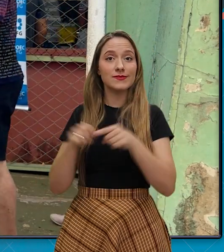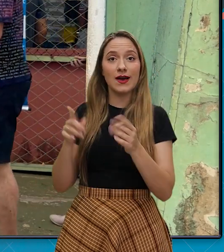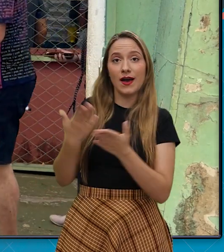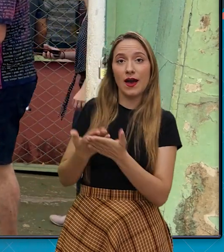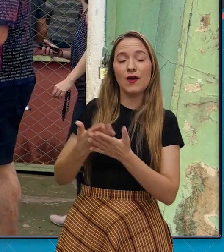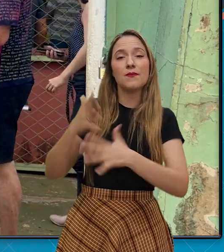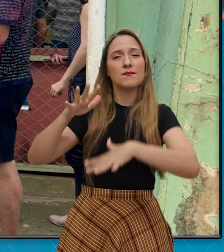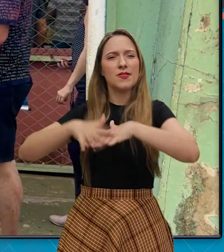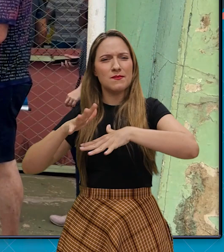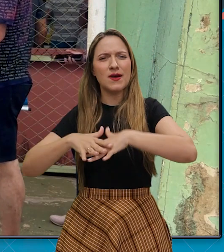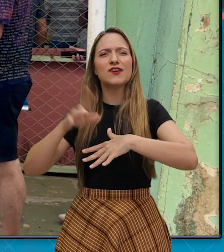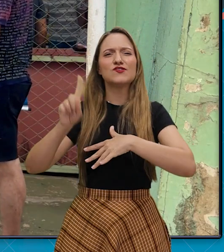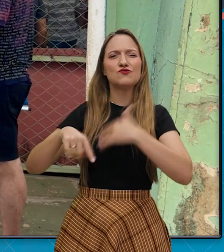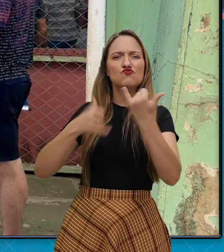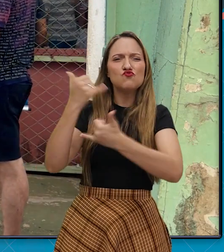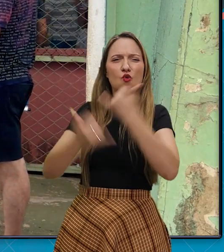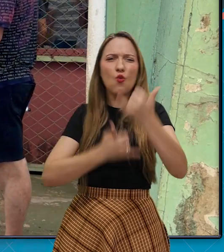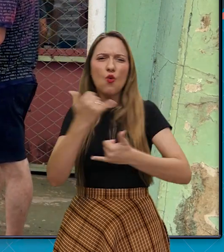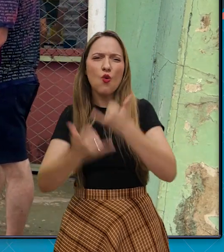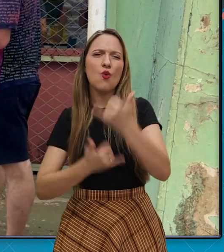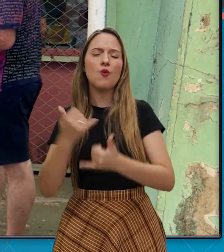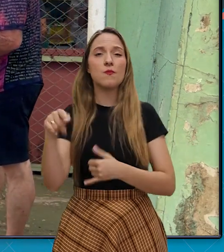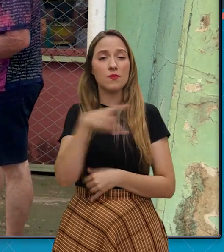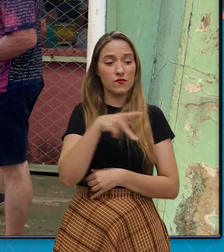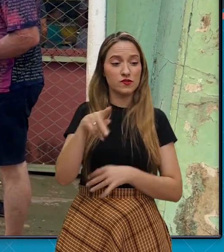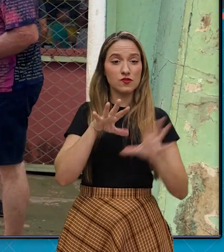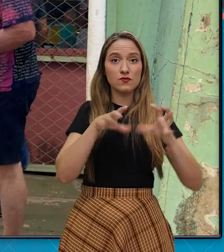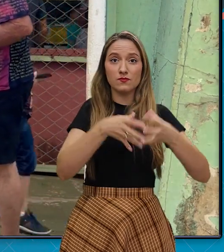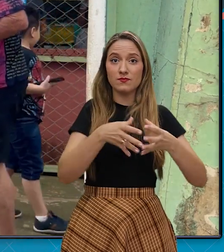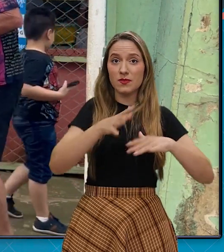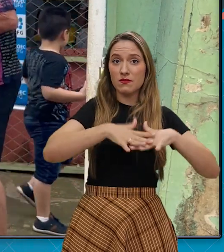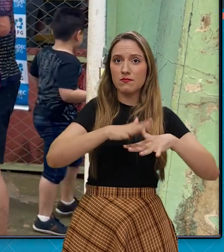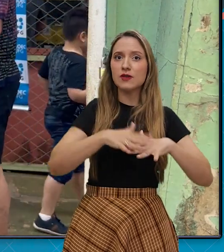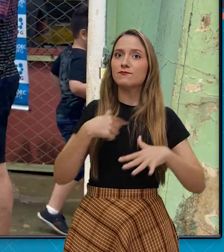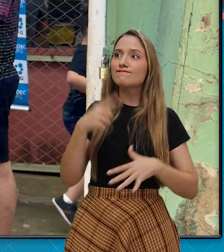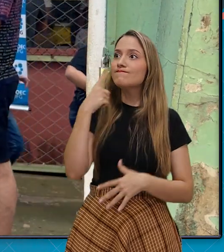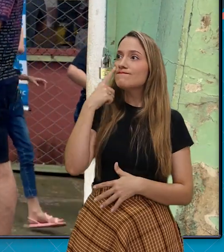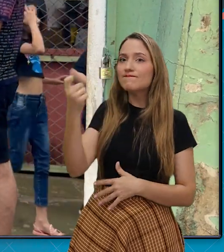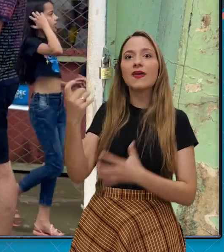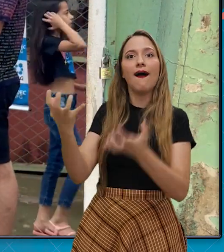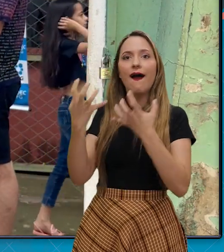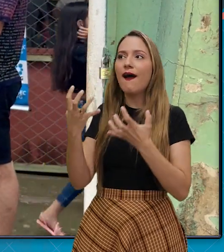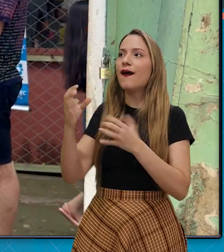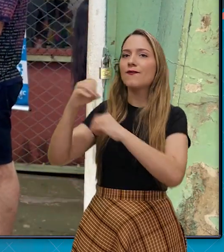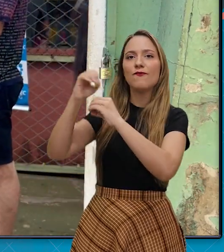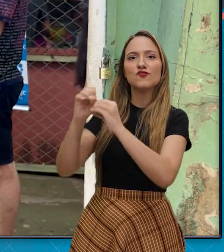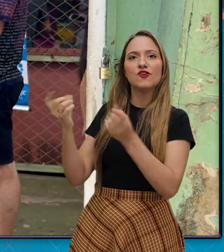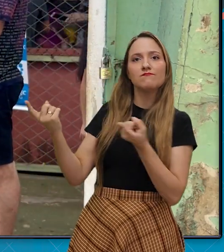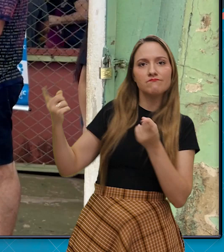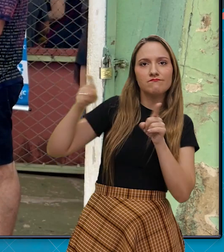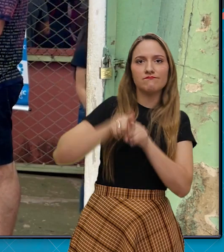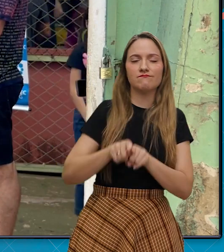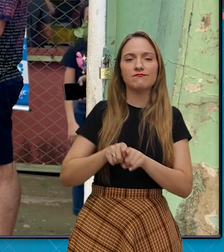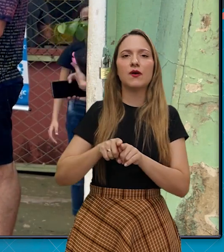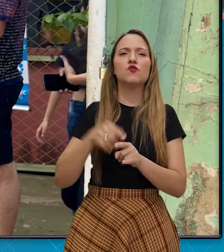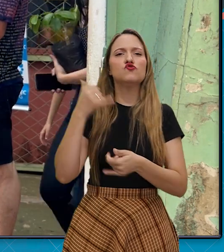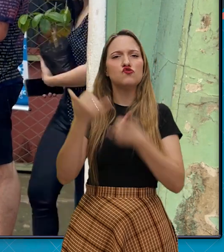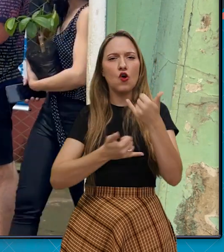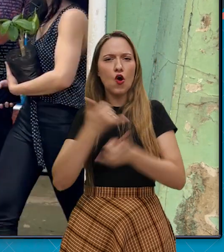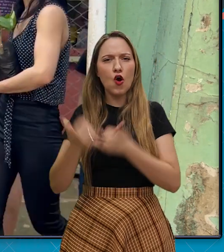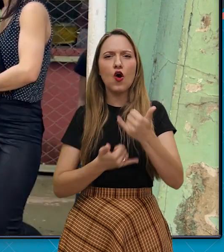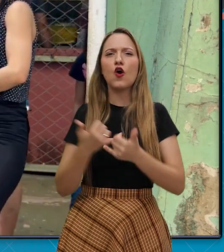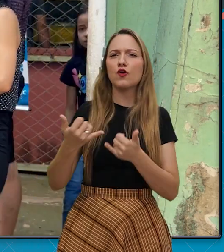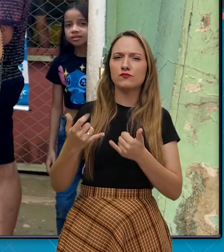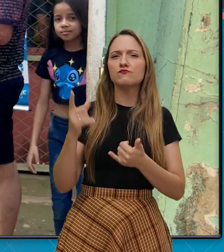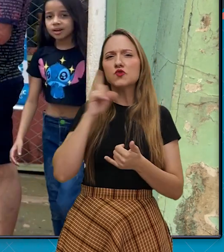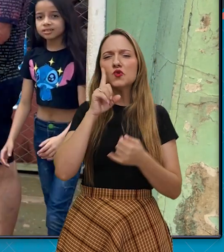matemática, jogos, que os professores nossos de matemática já se interessaram e querem aproveitar os jogos